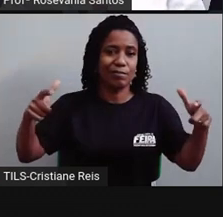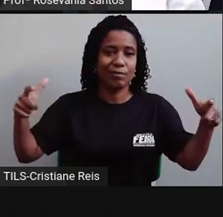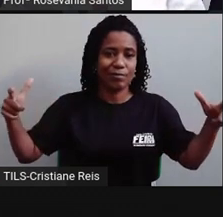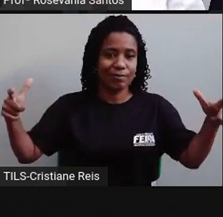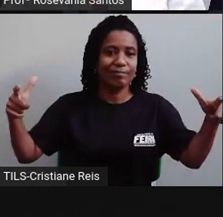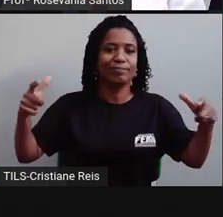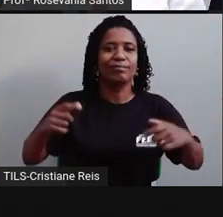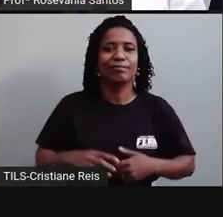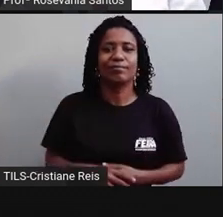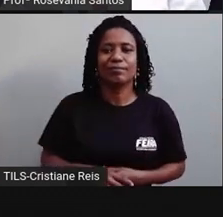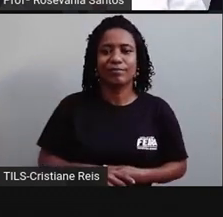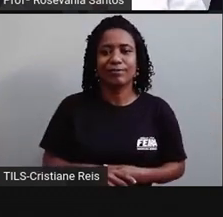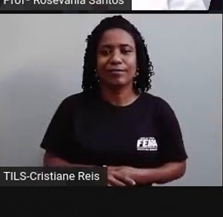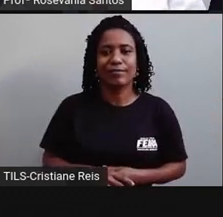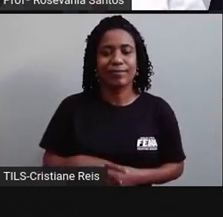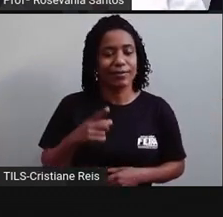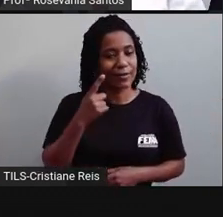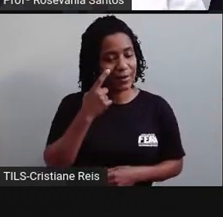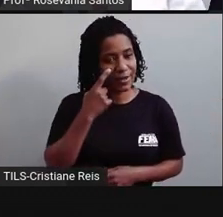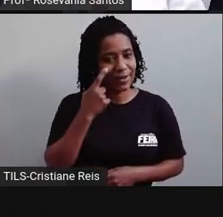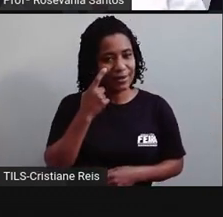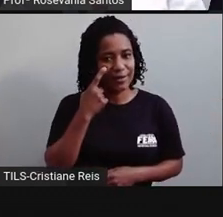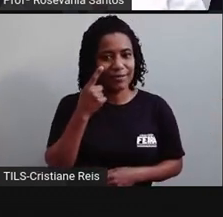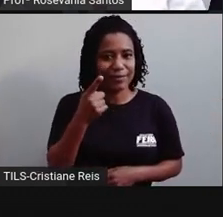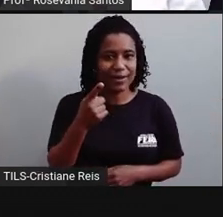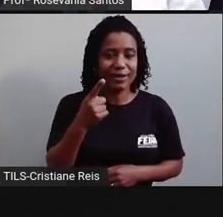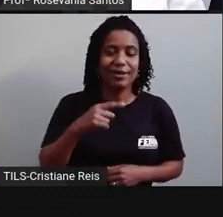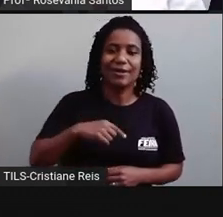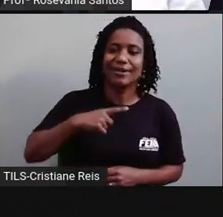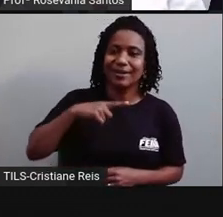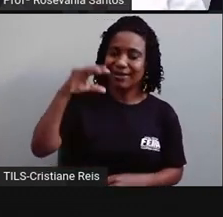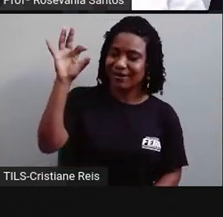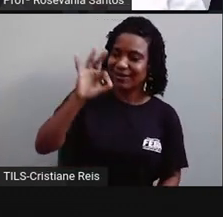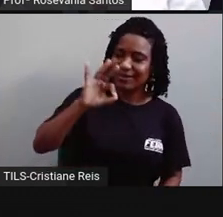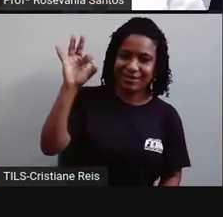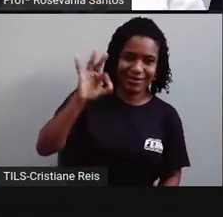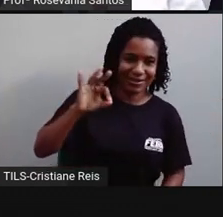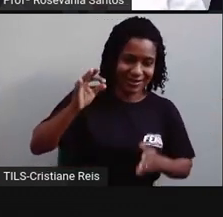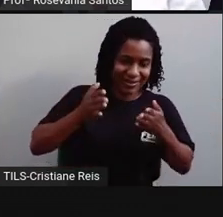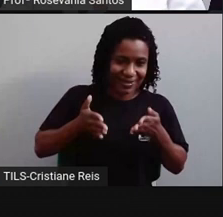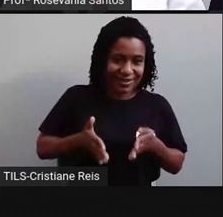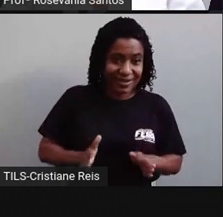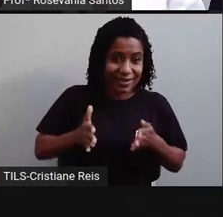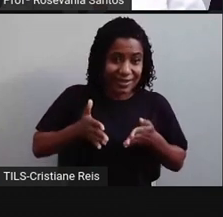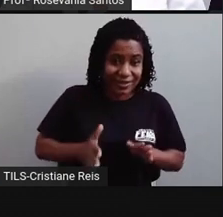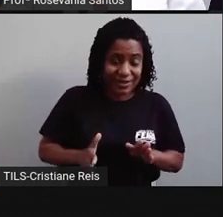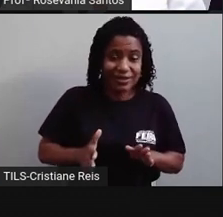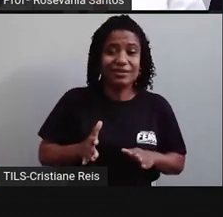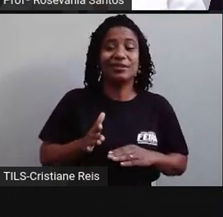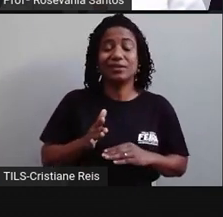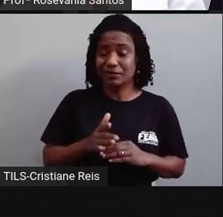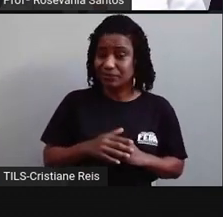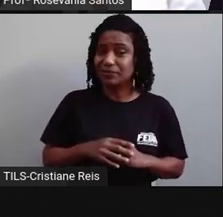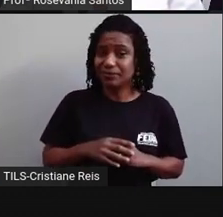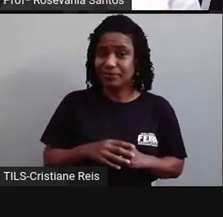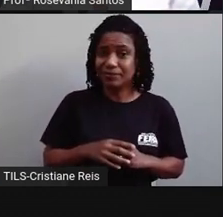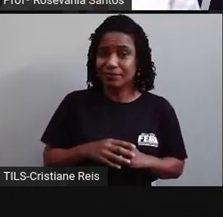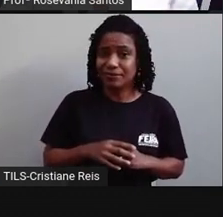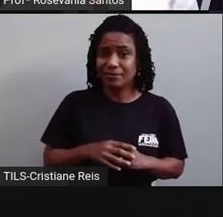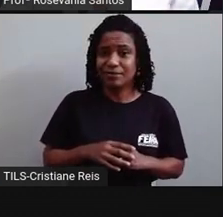estágios aí. Eu ainda, aqui, na taxa de natalidade, a ideia, né, é que se chegue a uma taxa,